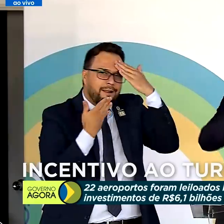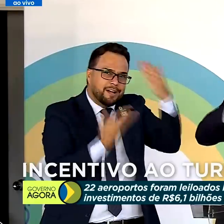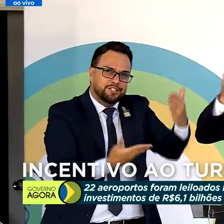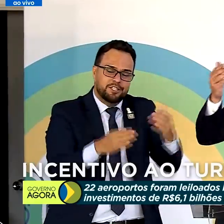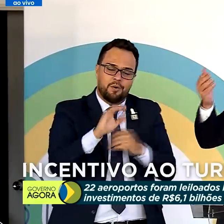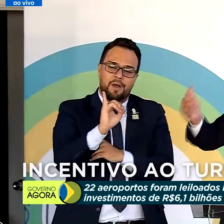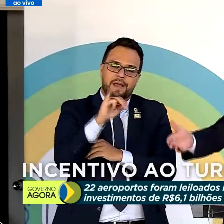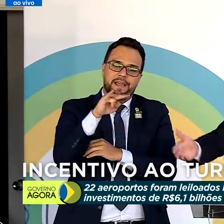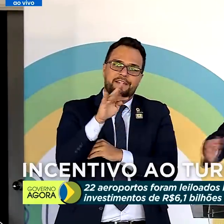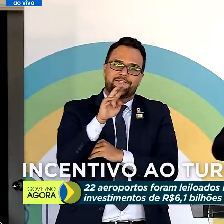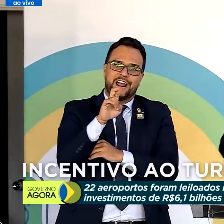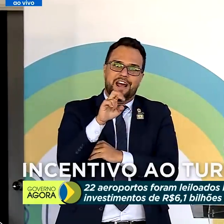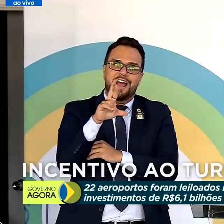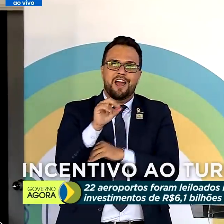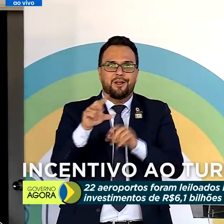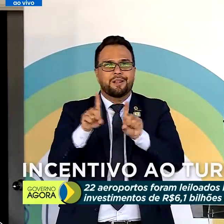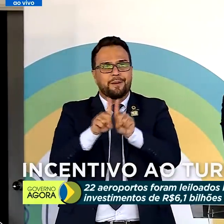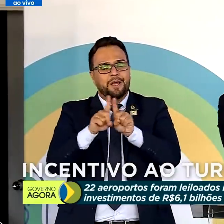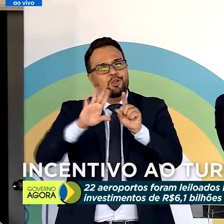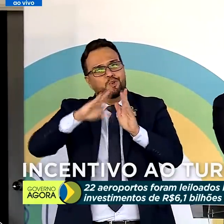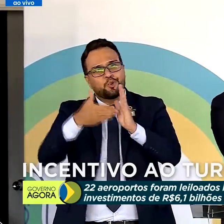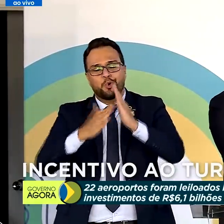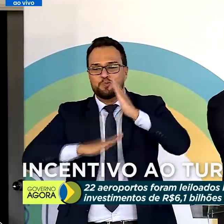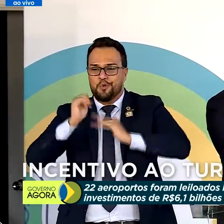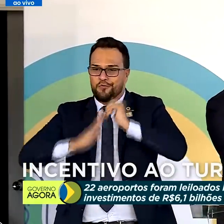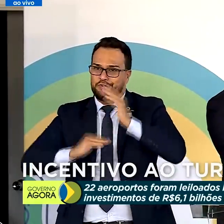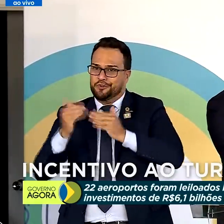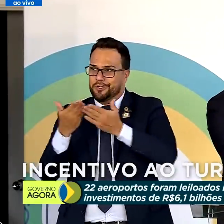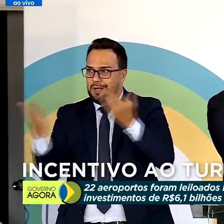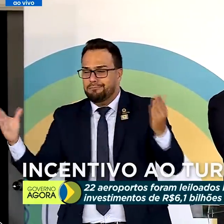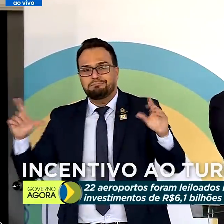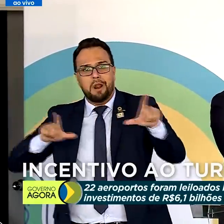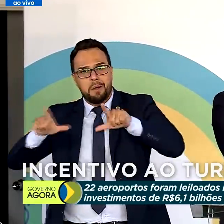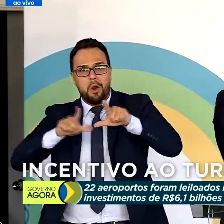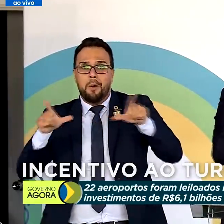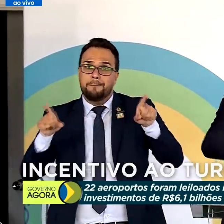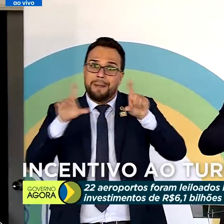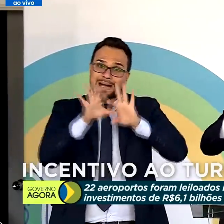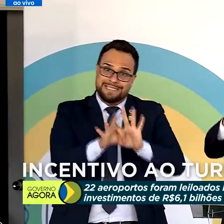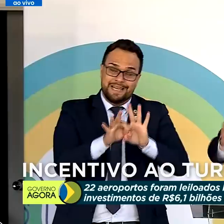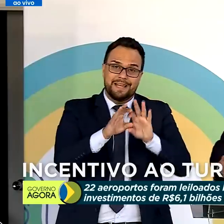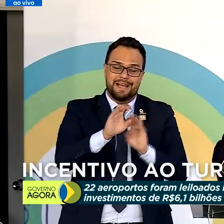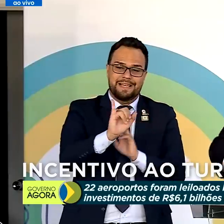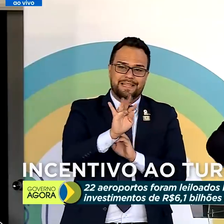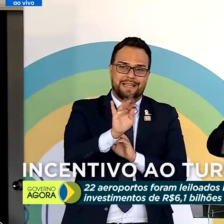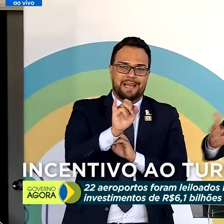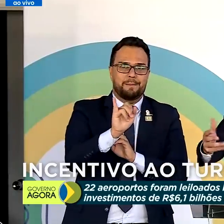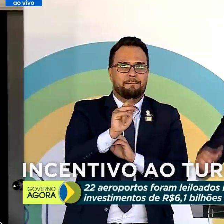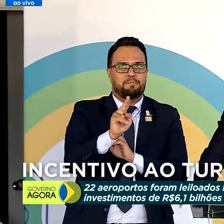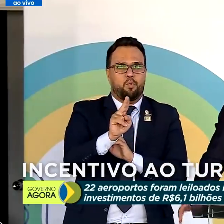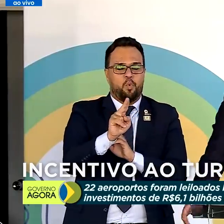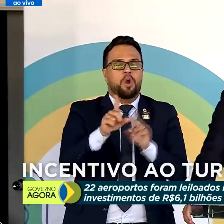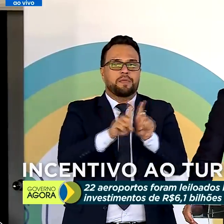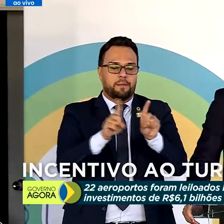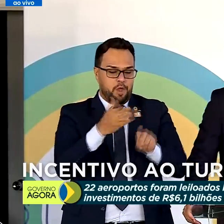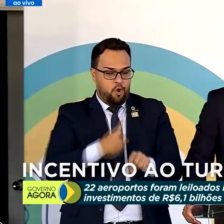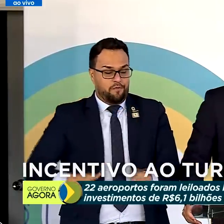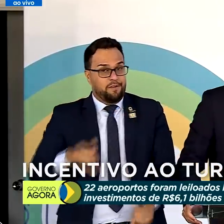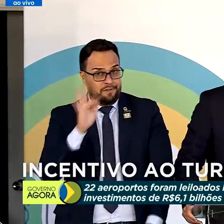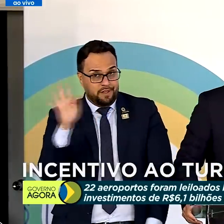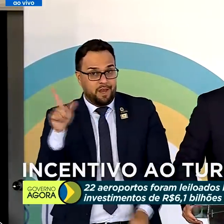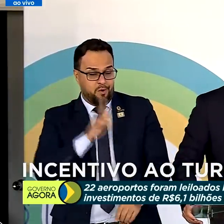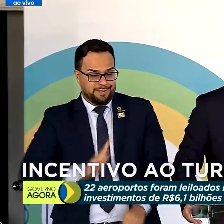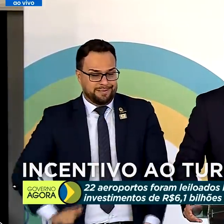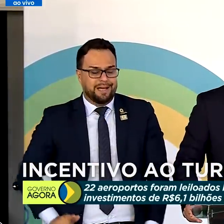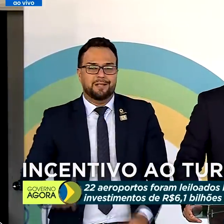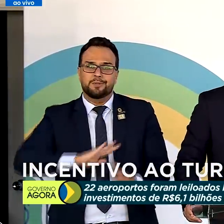de gratidão a todos os servidores daqui, de gratidão da parceria da Itaipu, do governo federal, do governo do Estado e, claro, ao povo de Foz do